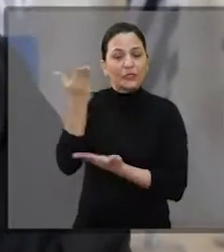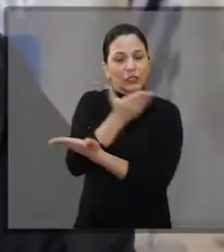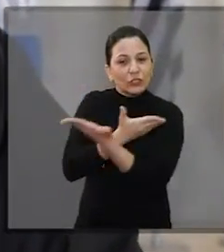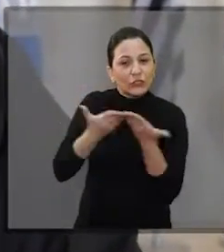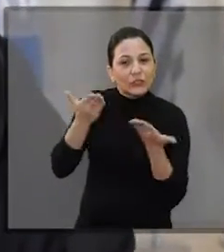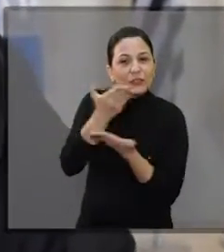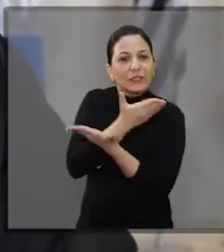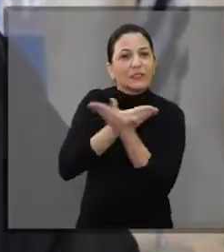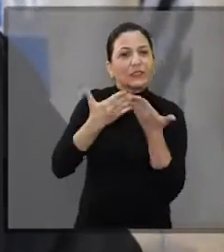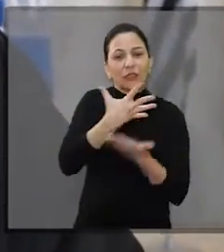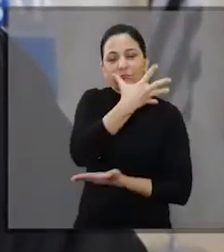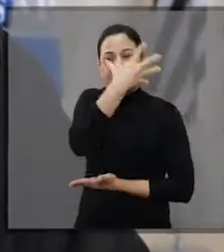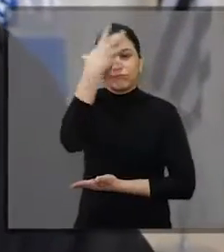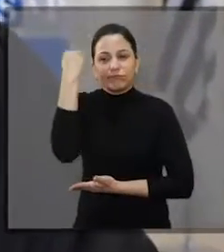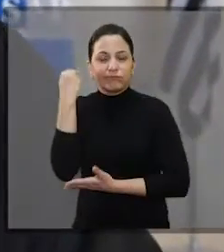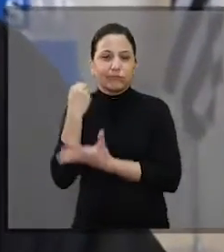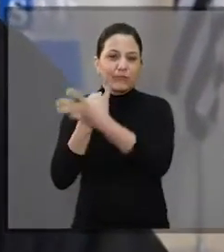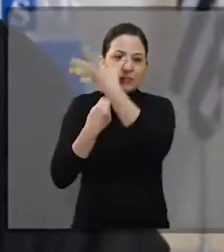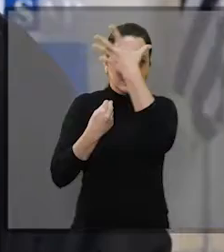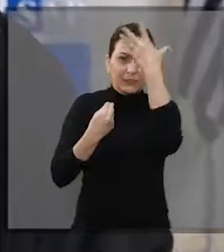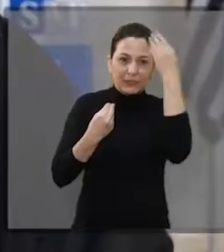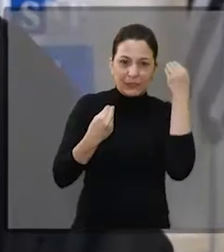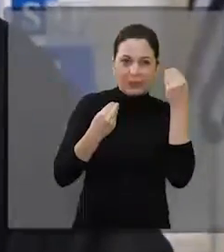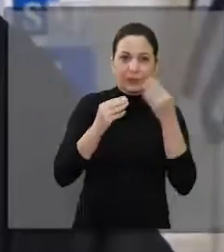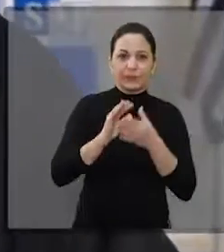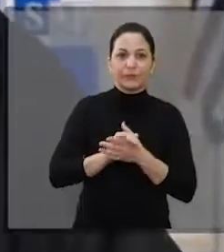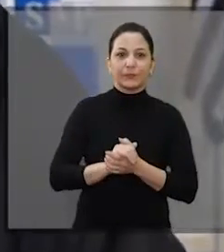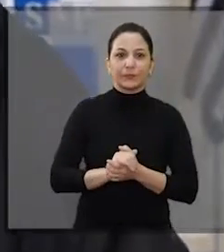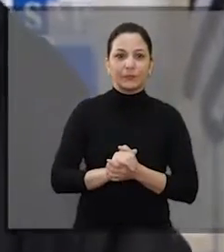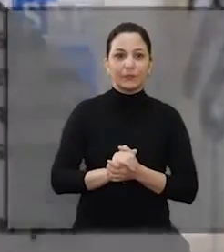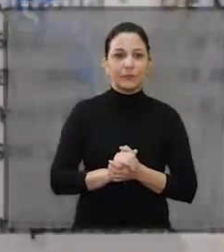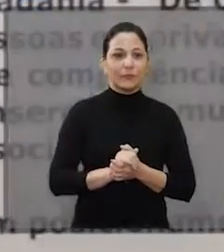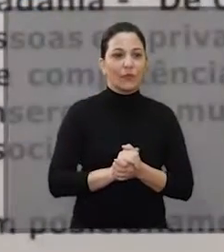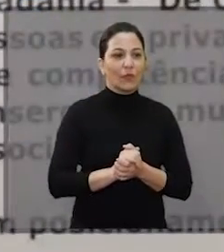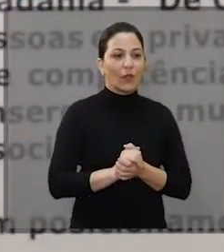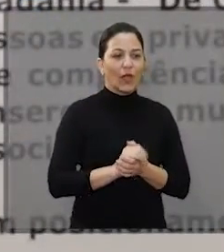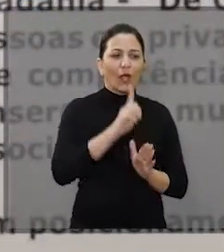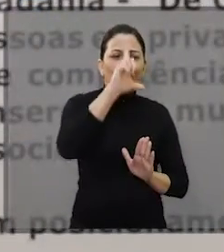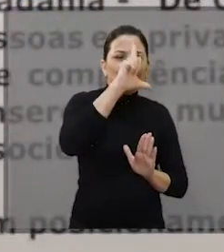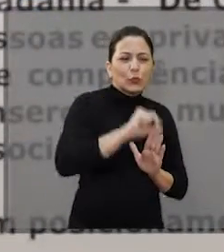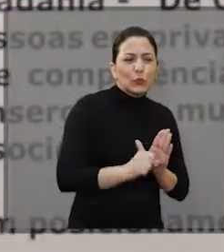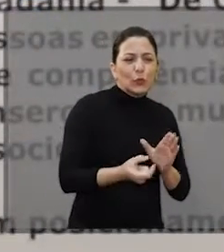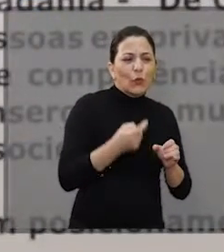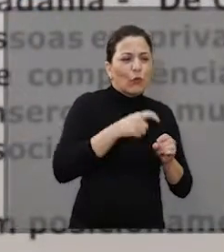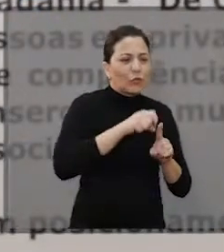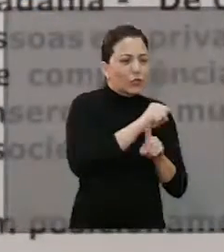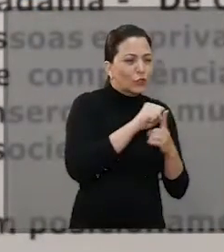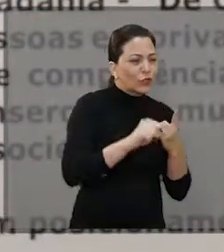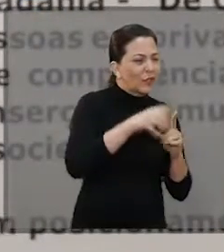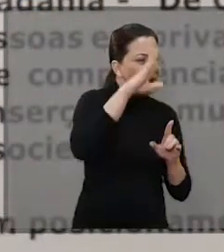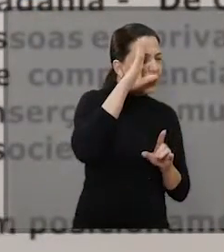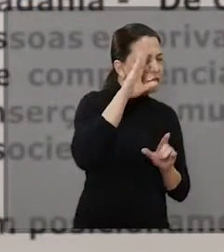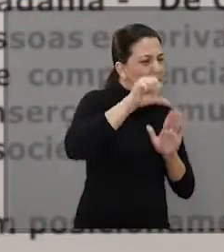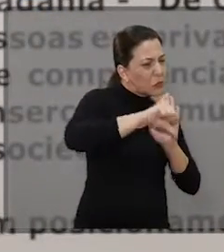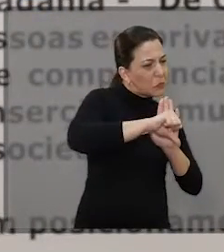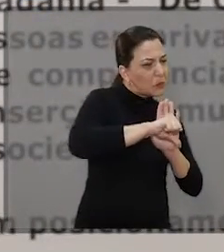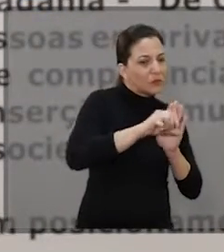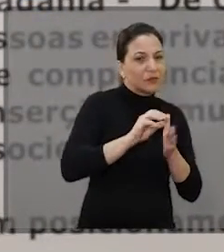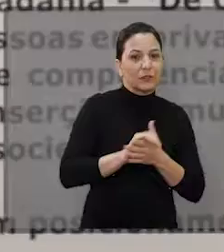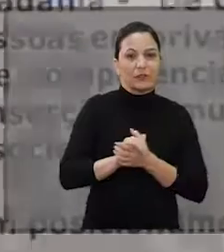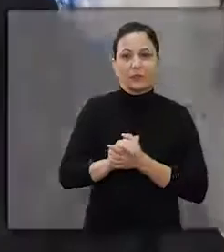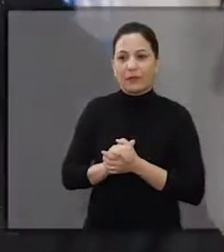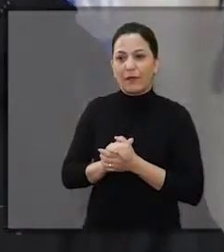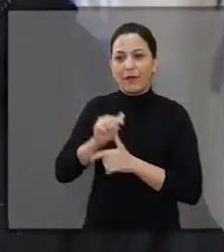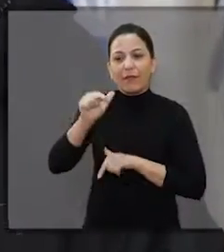convívio, das nossas conversas e, acima de tudo, das nossas mentes. E diminui a reincidência? Ainda é um